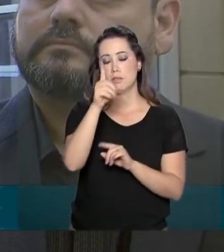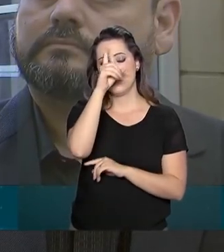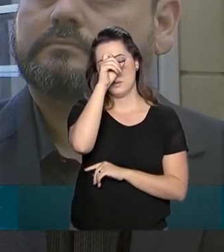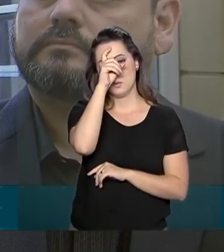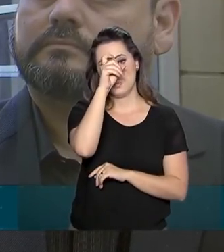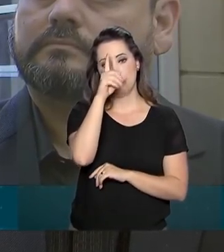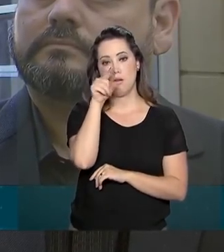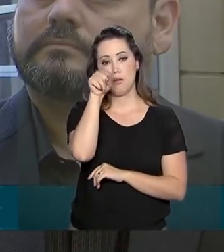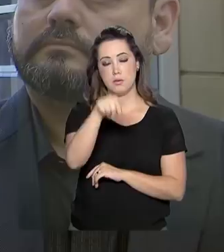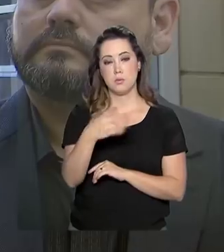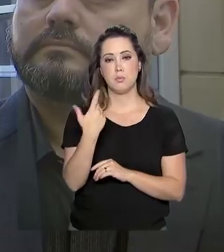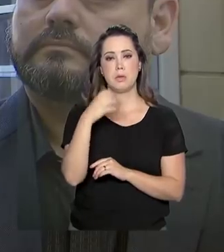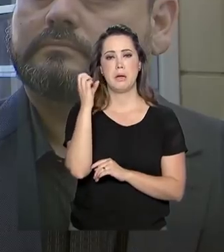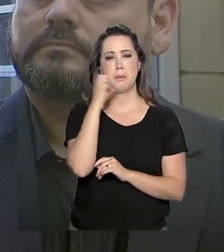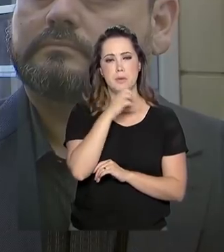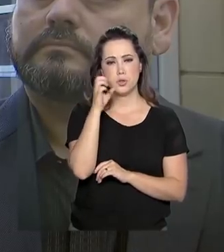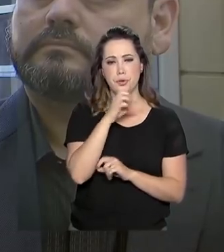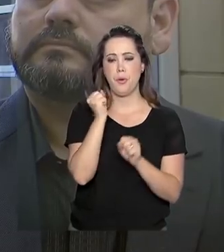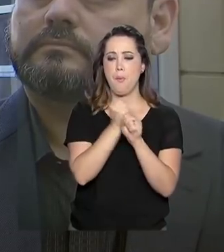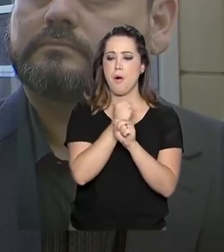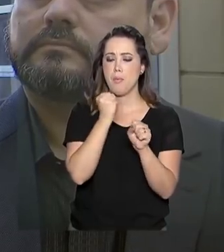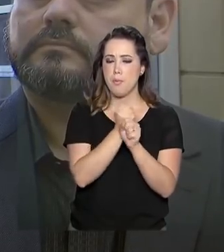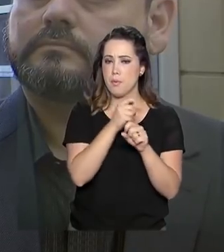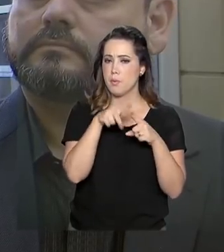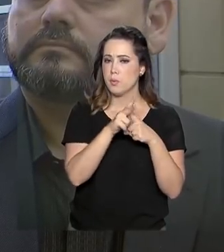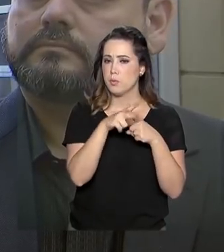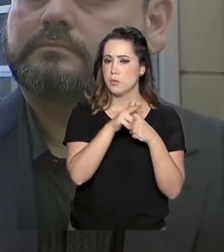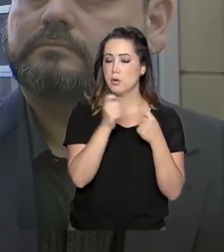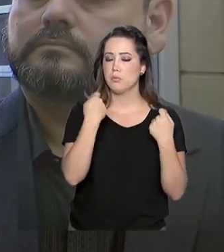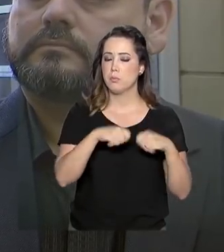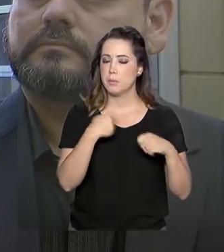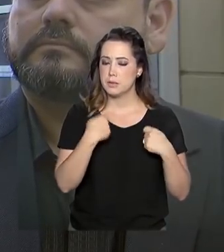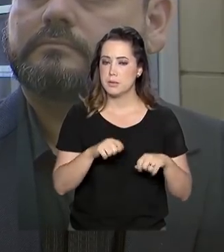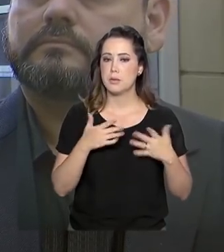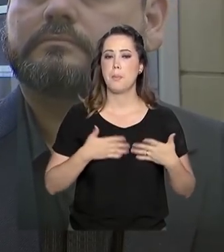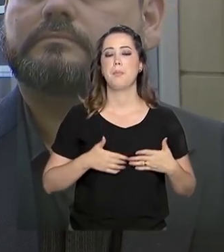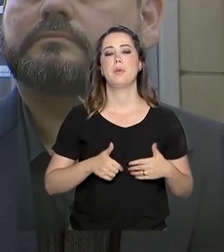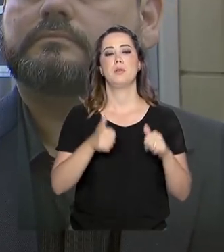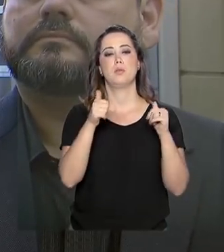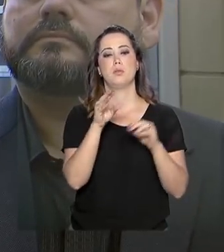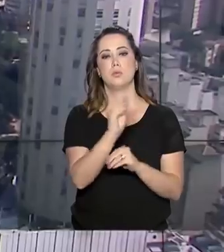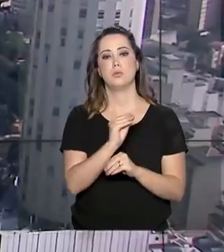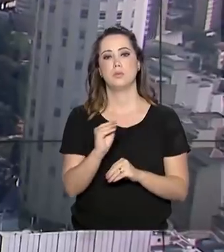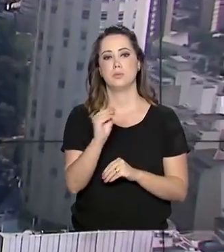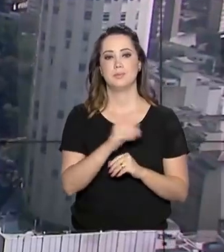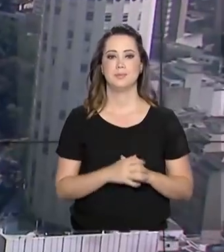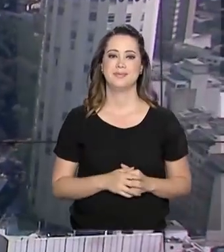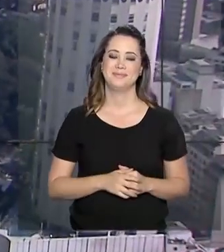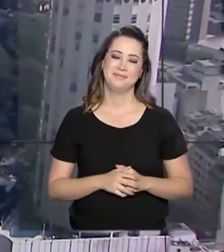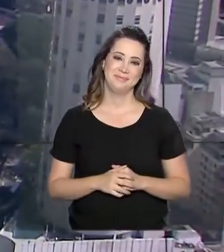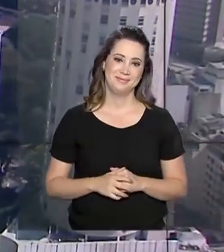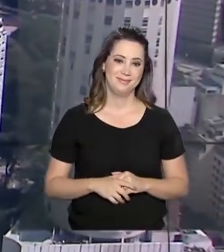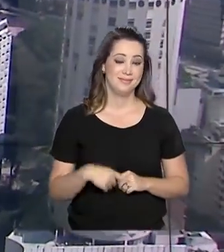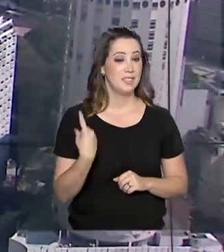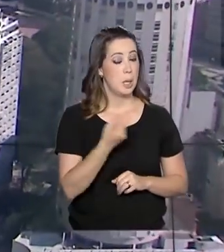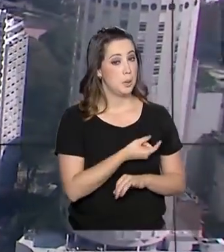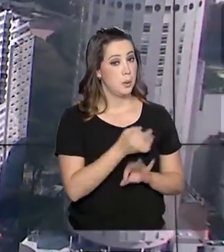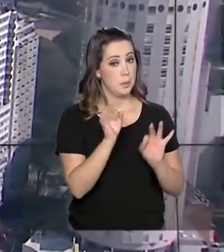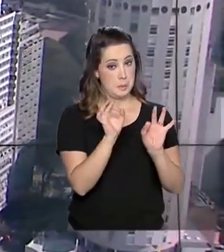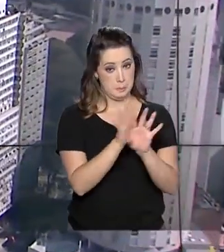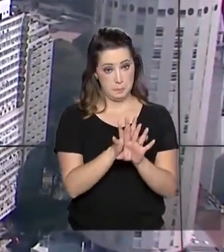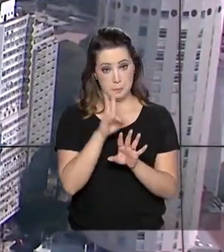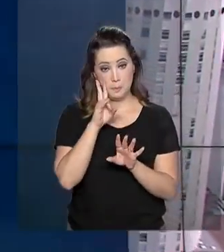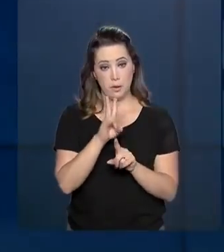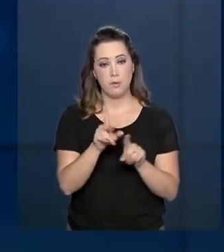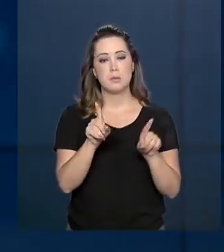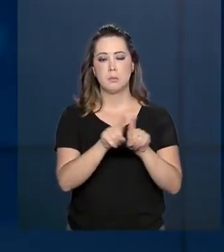emergenciais de infraestrutura e de serviços que possam melhorar o atendimento. O governo agora termina aqui,